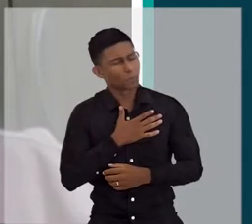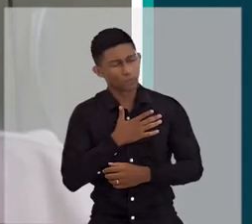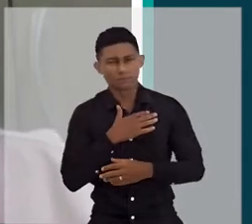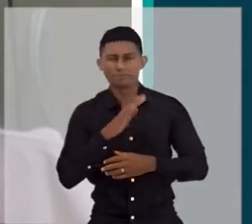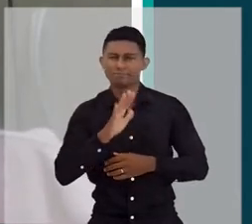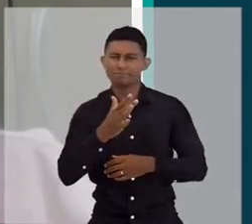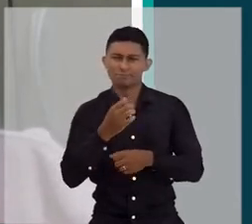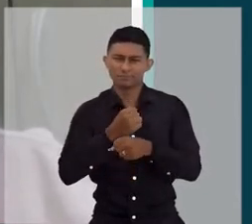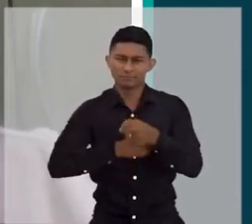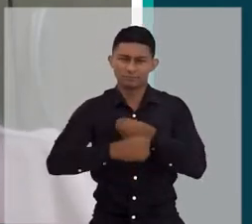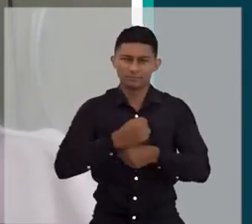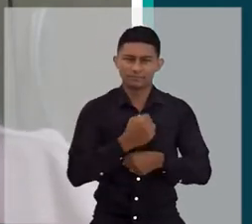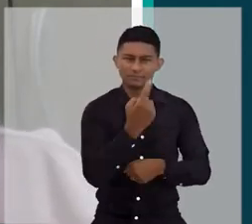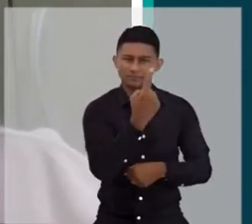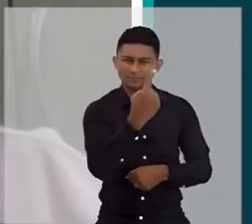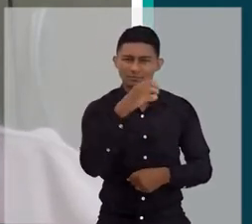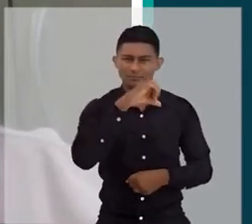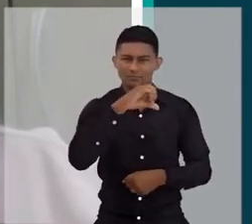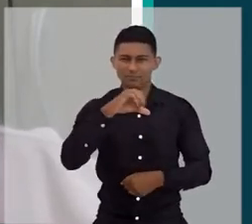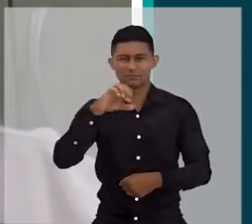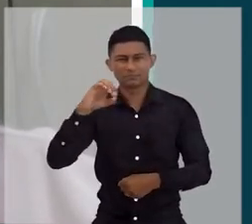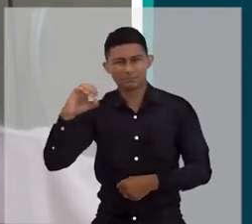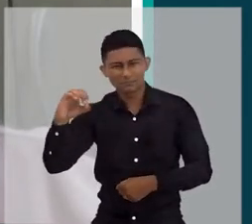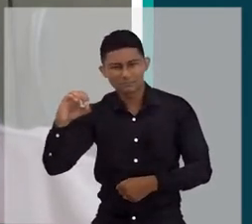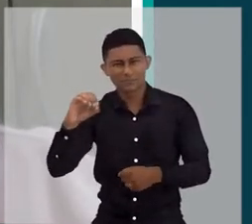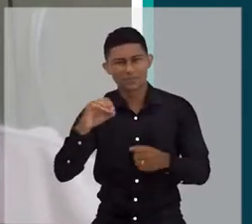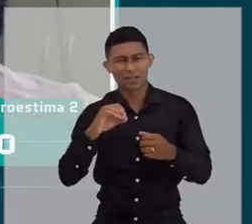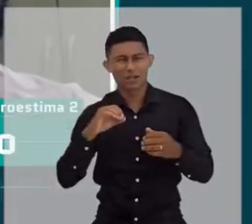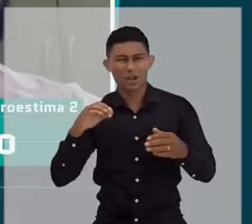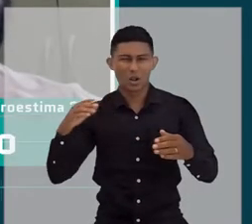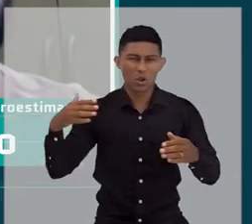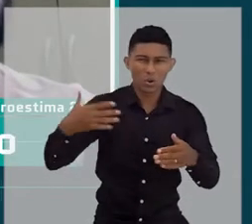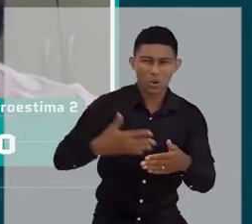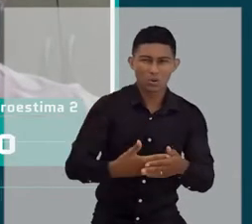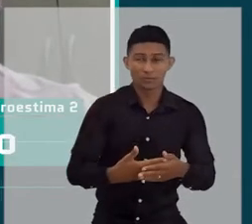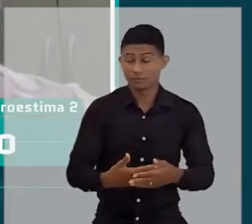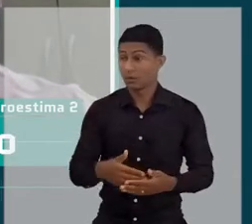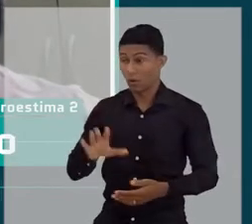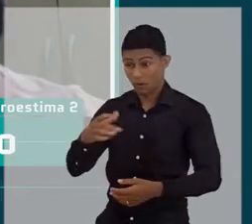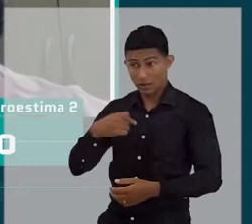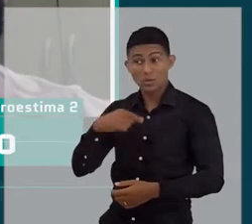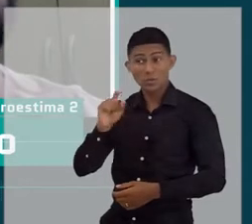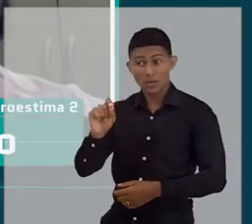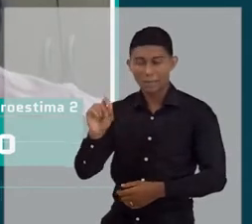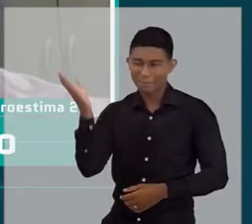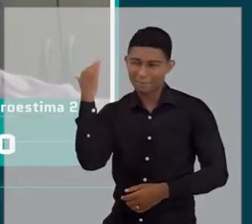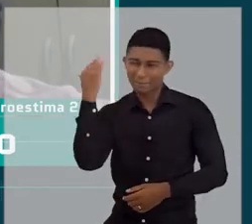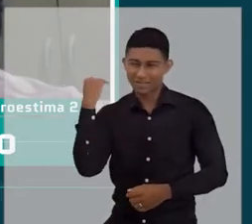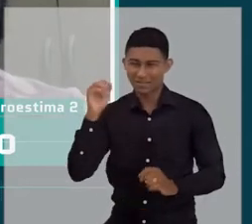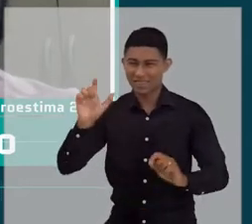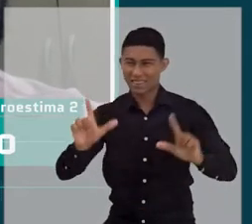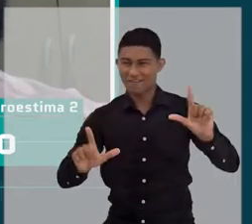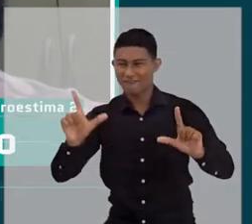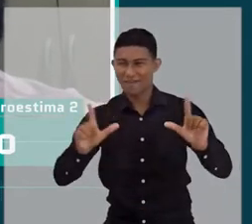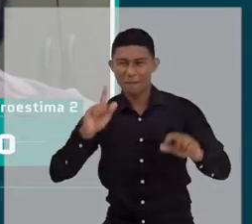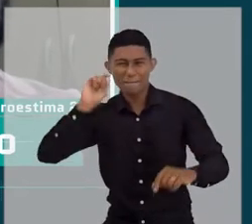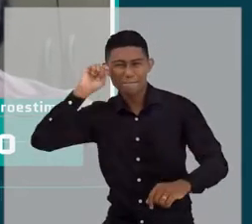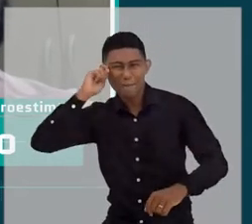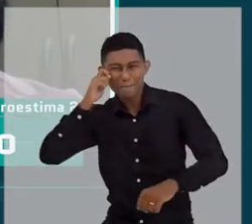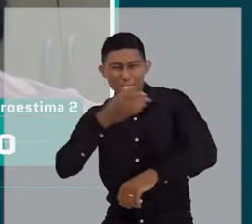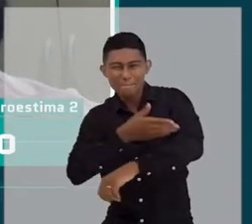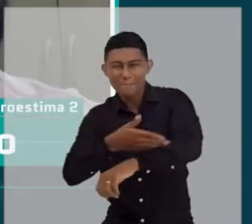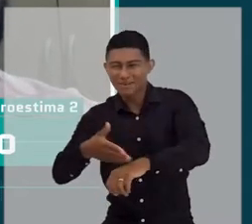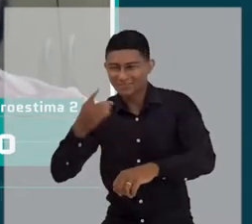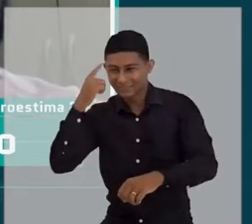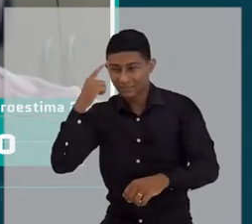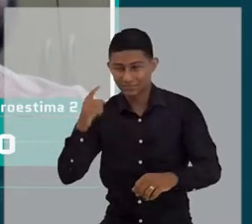e tudo. E assim, isso estava no final dos anos 90, No início dos anos 2000. Pô, eu sou da TV em preto